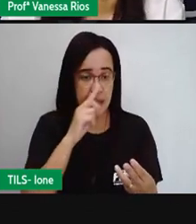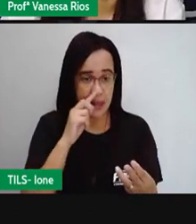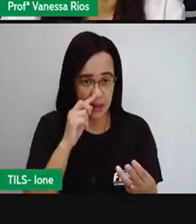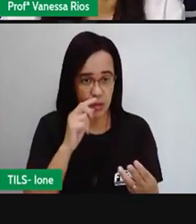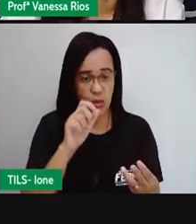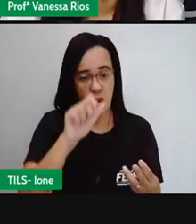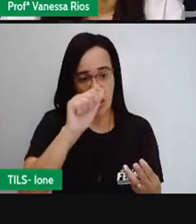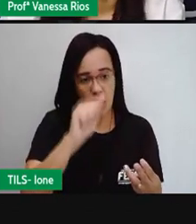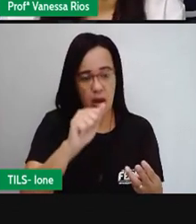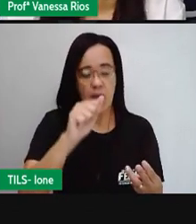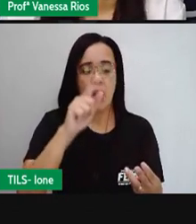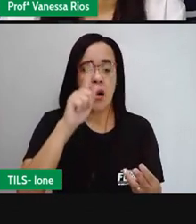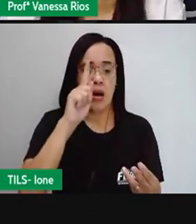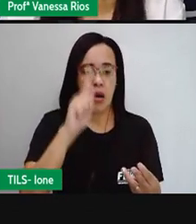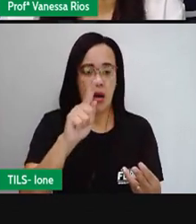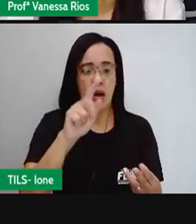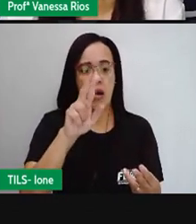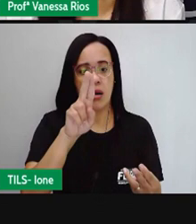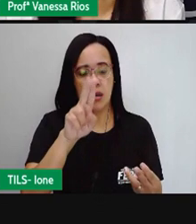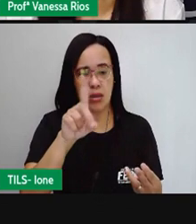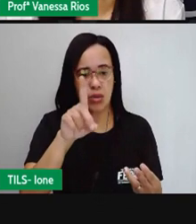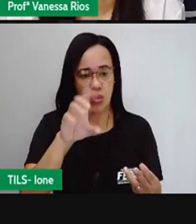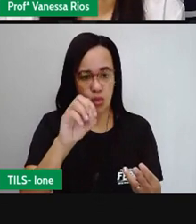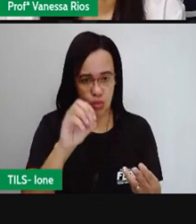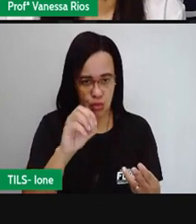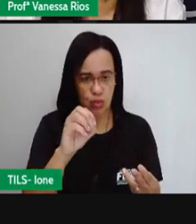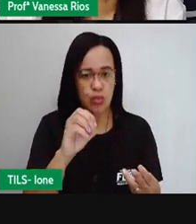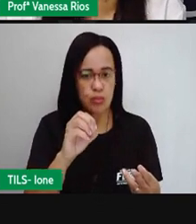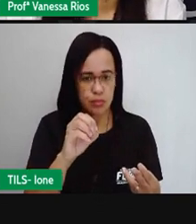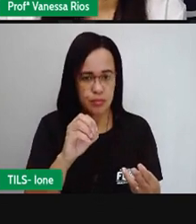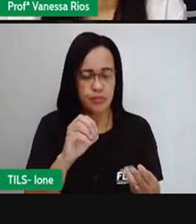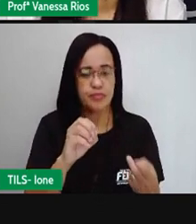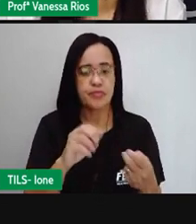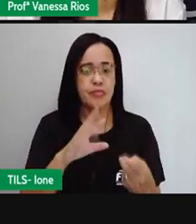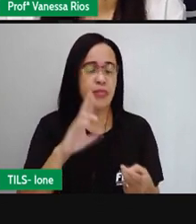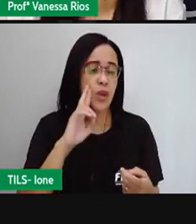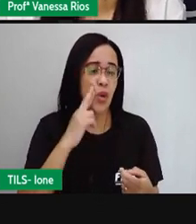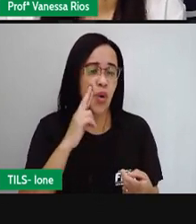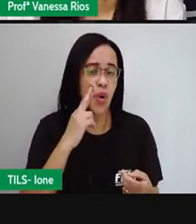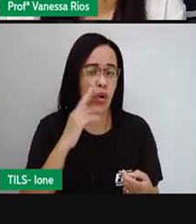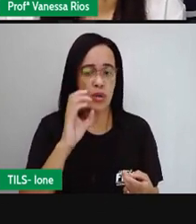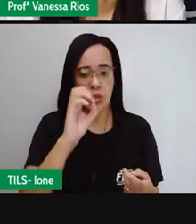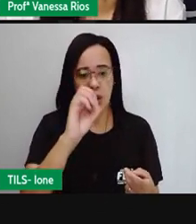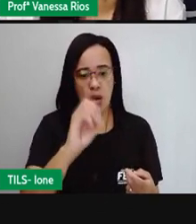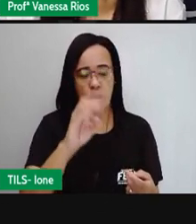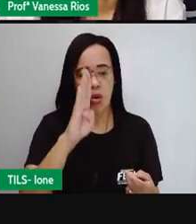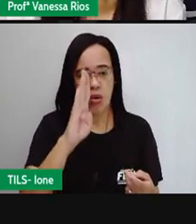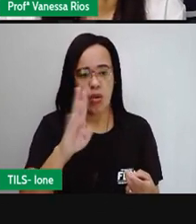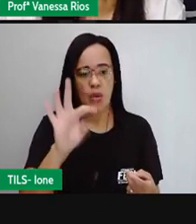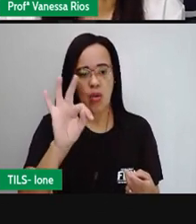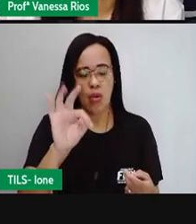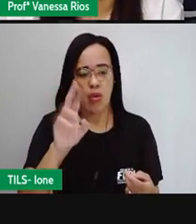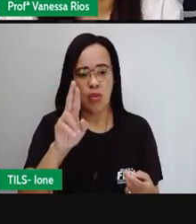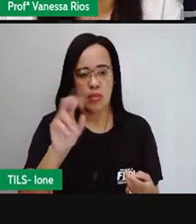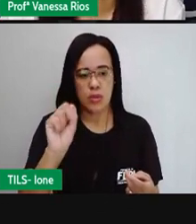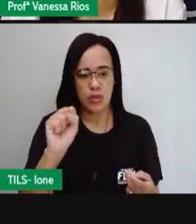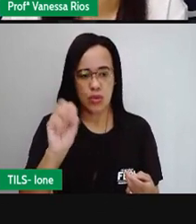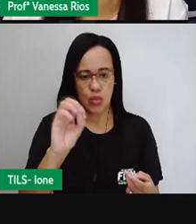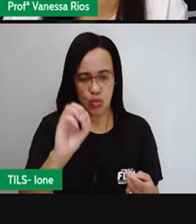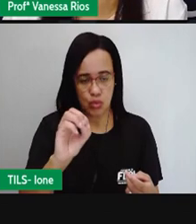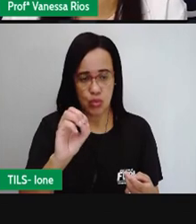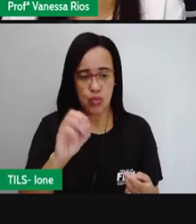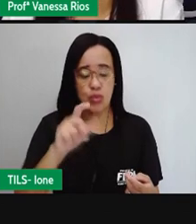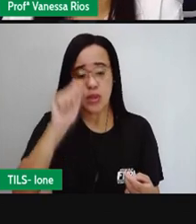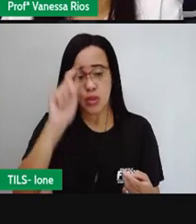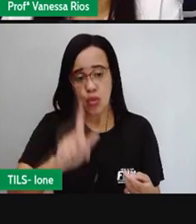agudo, esse é o ângulo obtuso e esse aqui é o ângulo reto, que foi o